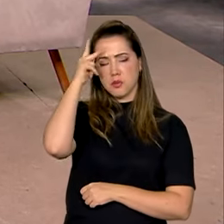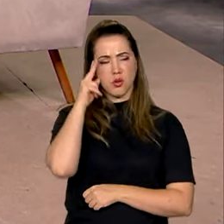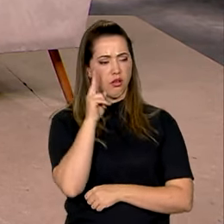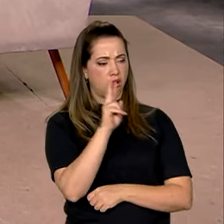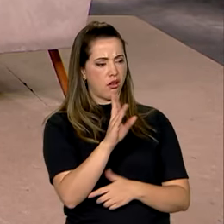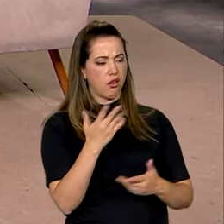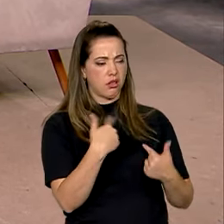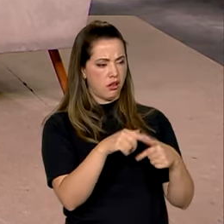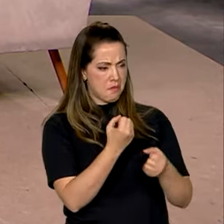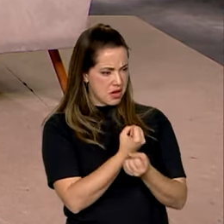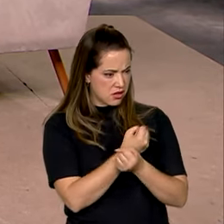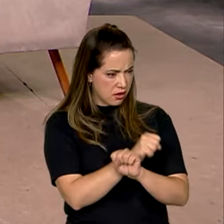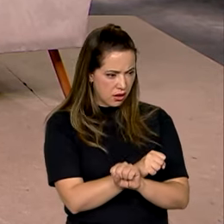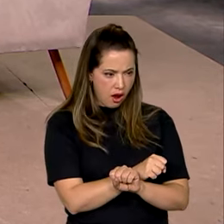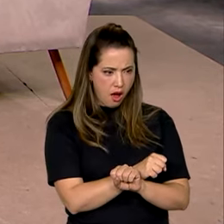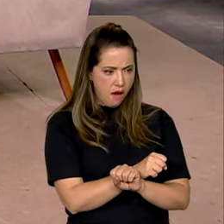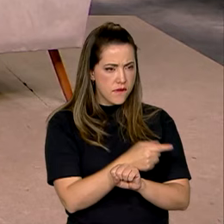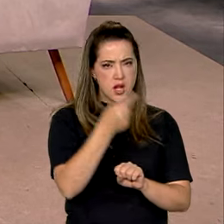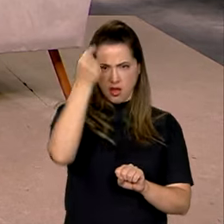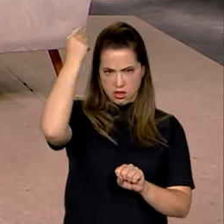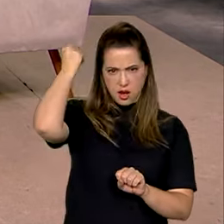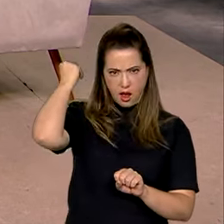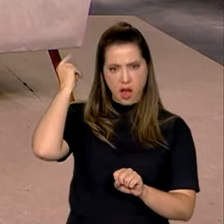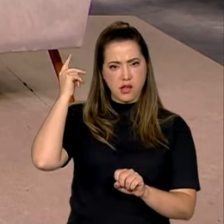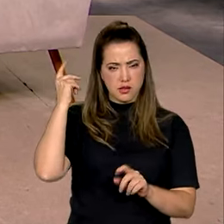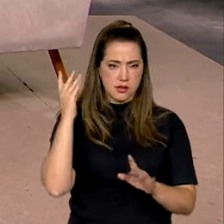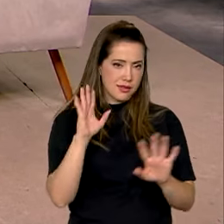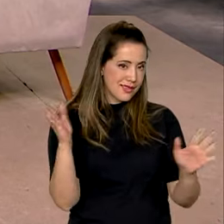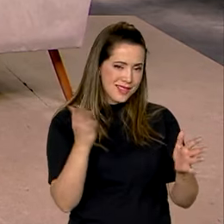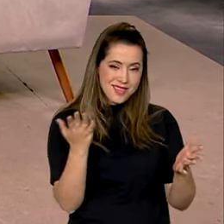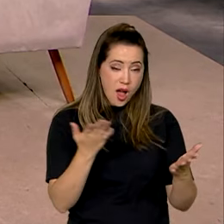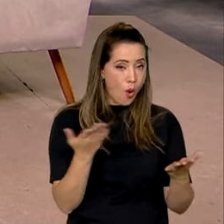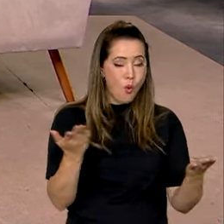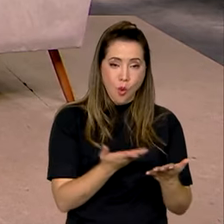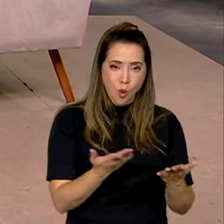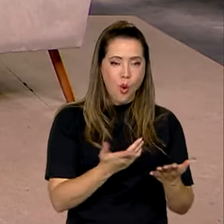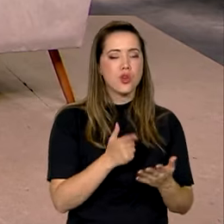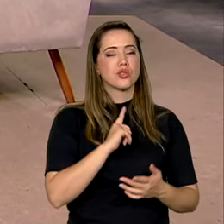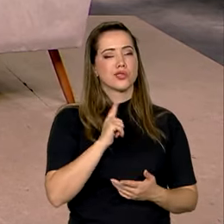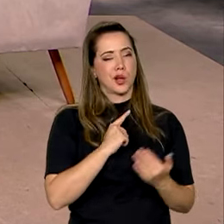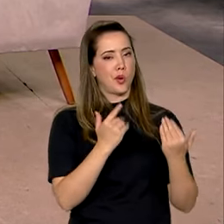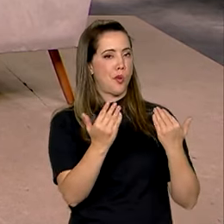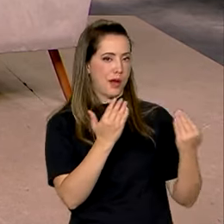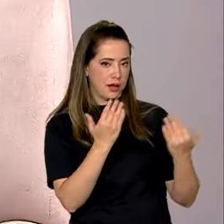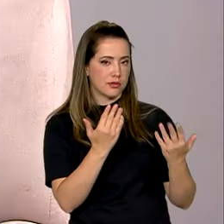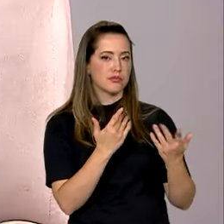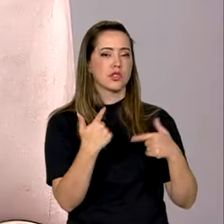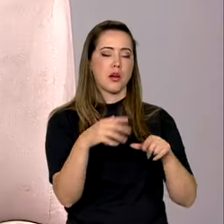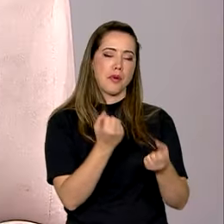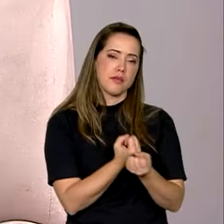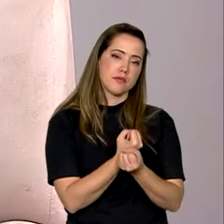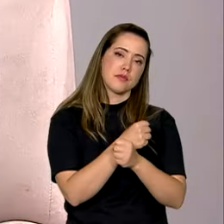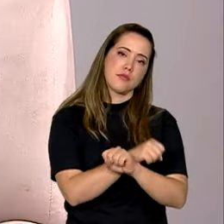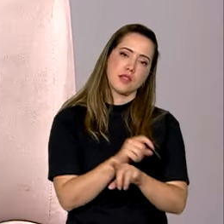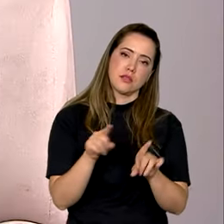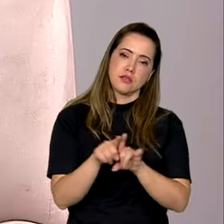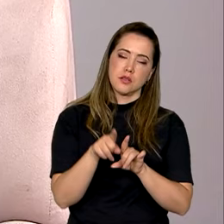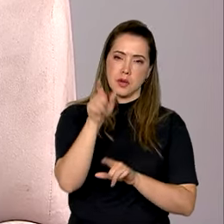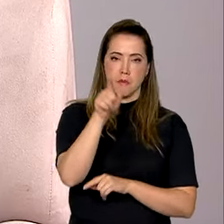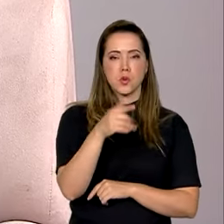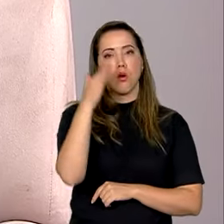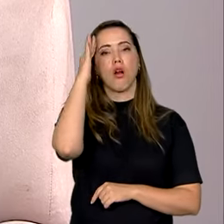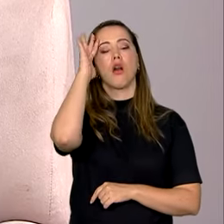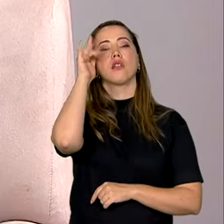imagem do trabalho escravo histórico, do passado e não do conceito atual. E hoje o trabalhador está começando realmente a entender, porque está chegando na grande